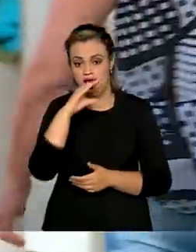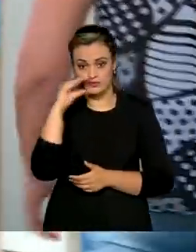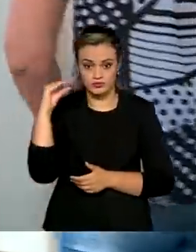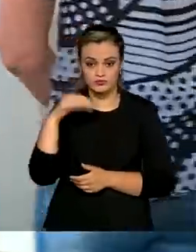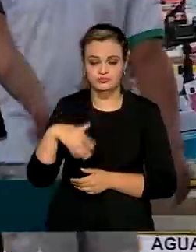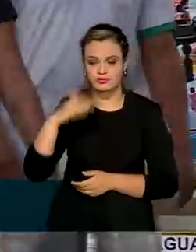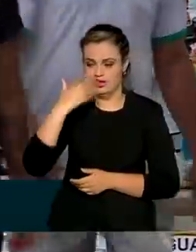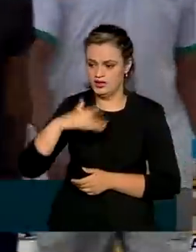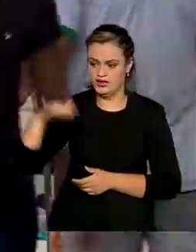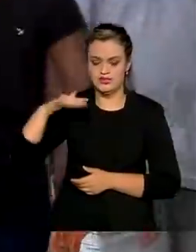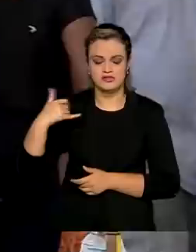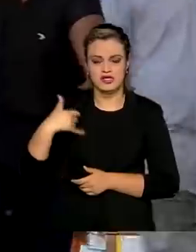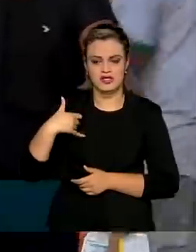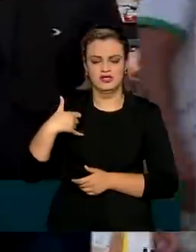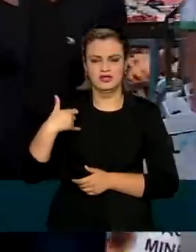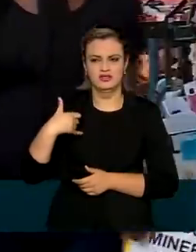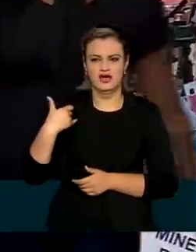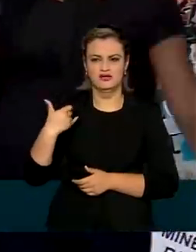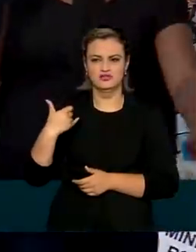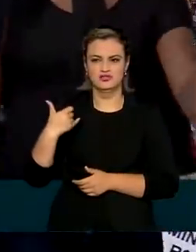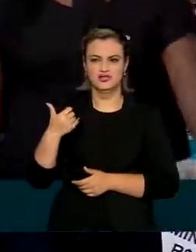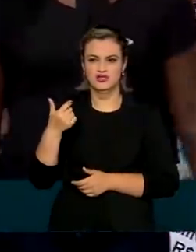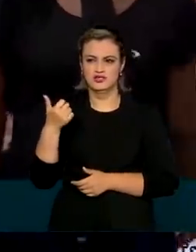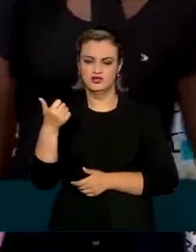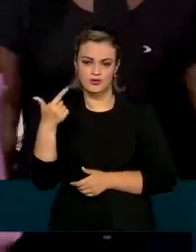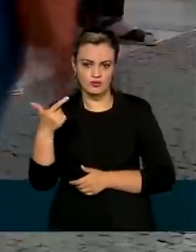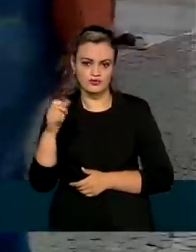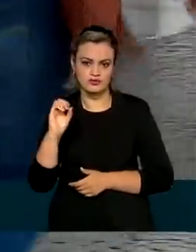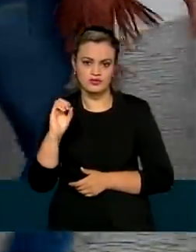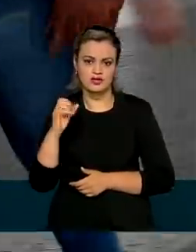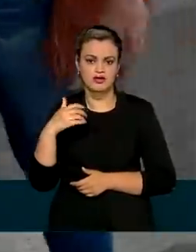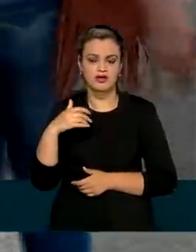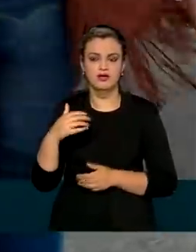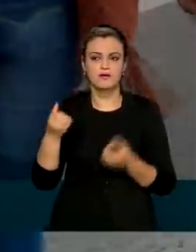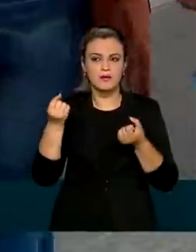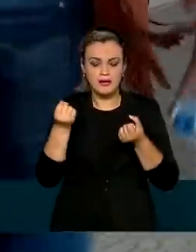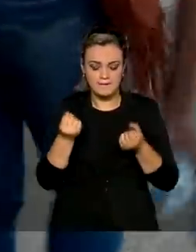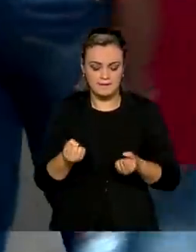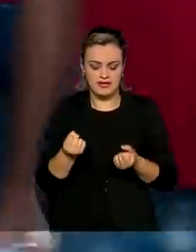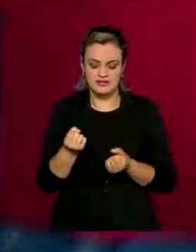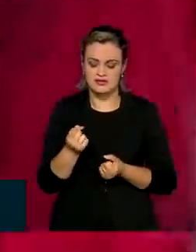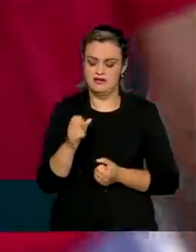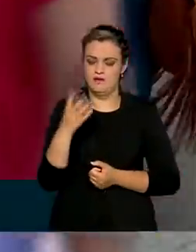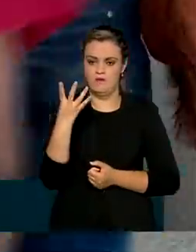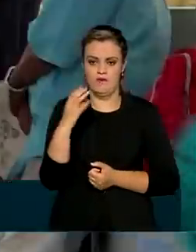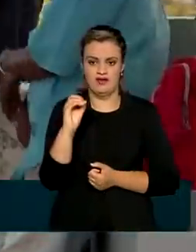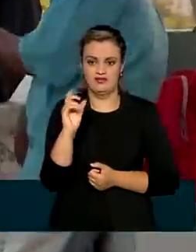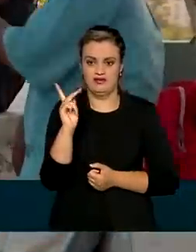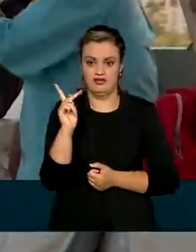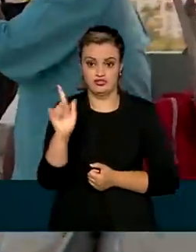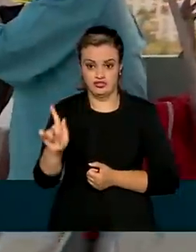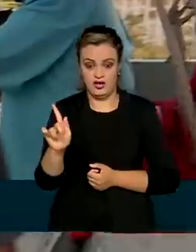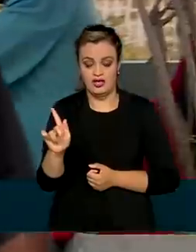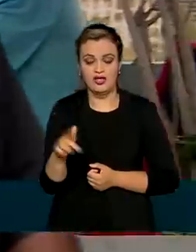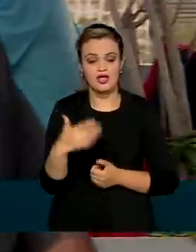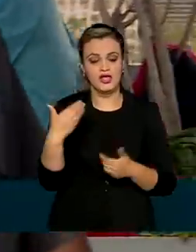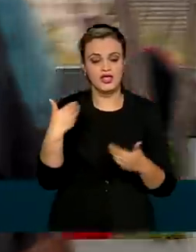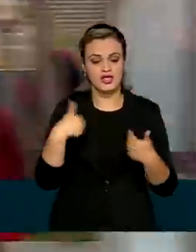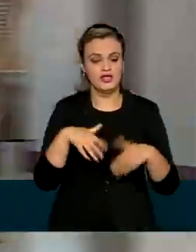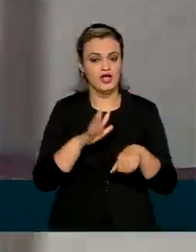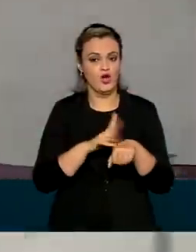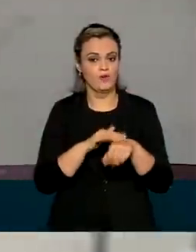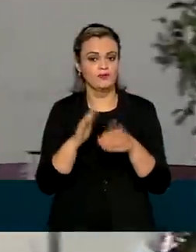crianças com idade igual ou superior a 12 anos com peso a partir dos 40 quilos e que apresentem